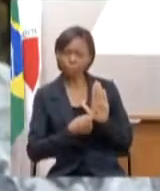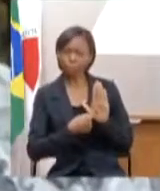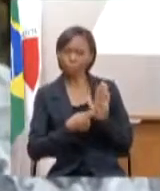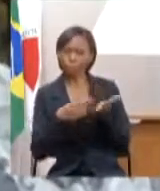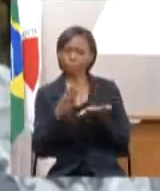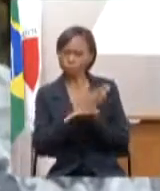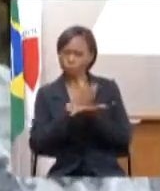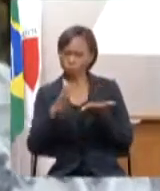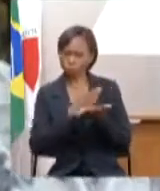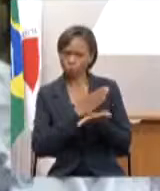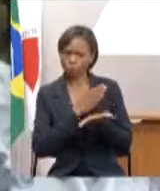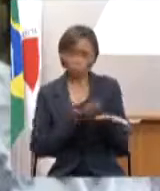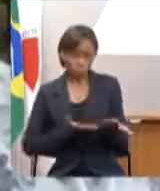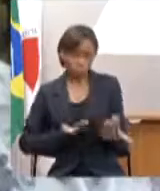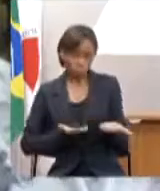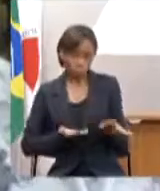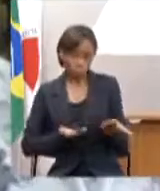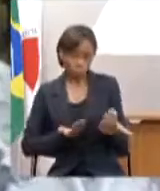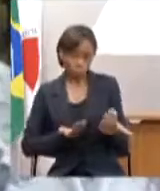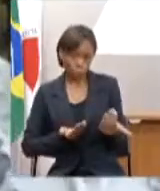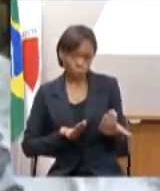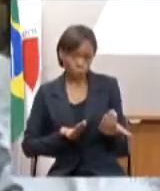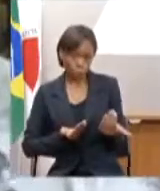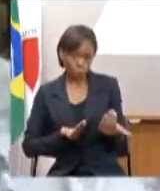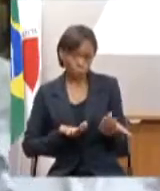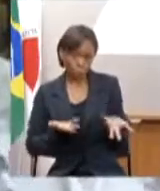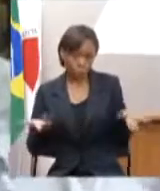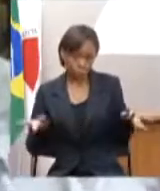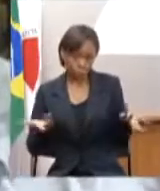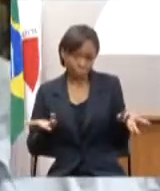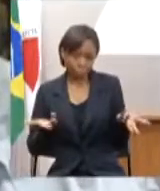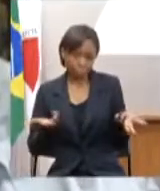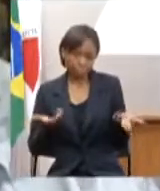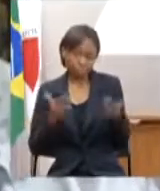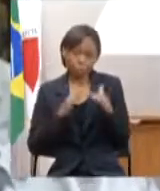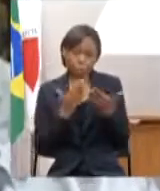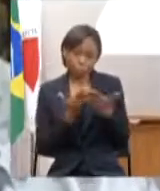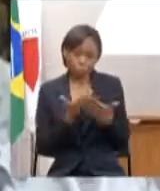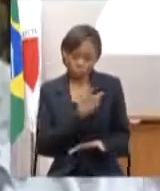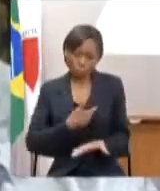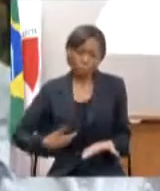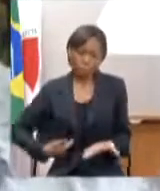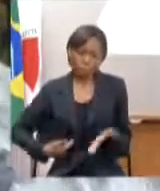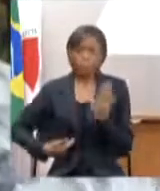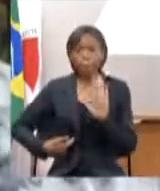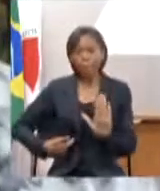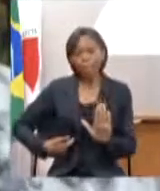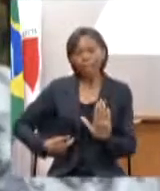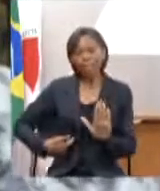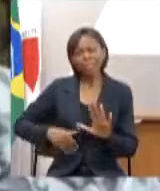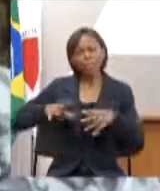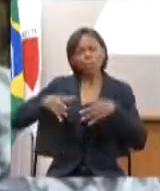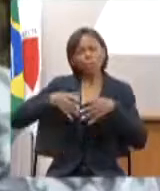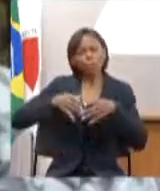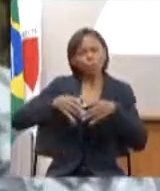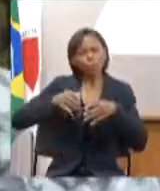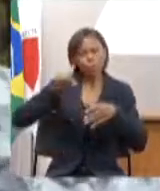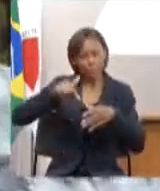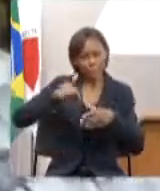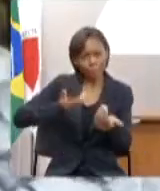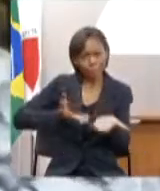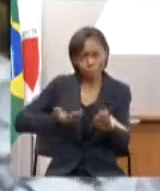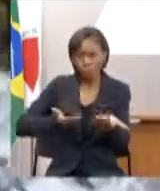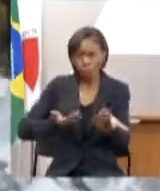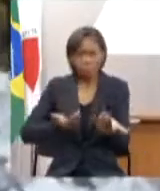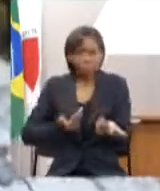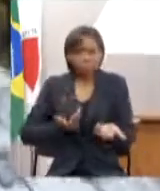de escolas de rede pública onde muitas vezes eu tenho interlocução eles mostram uma insatisfação e